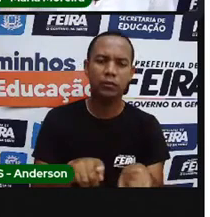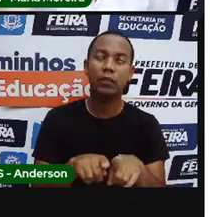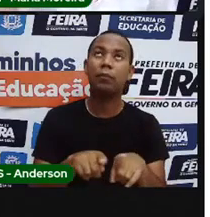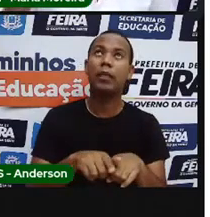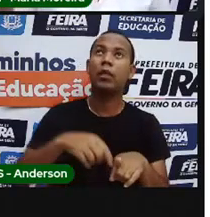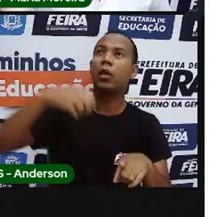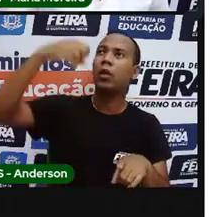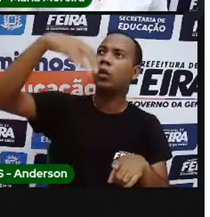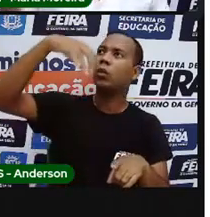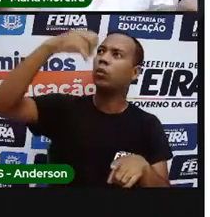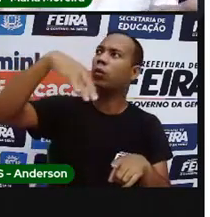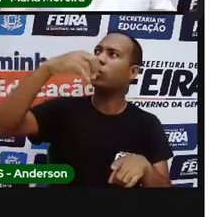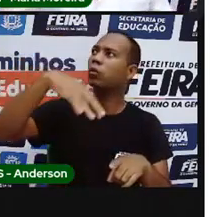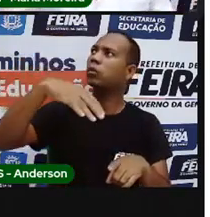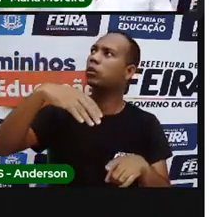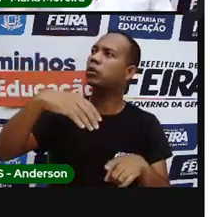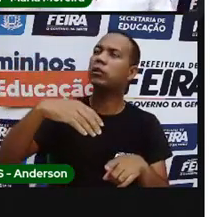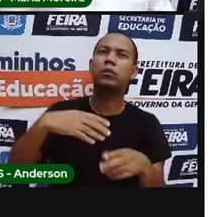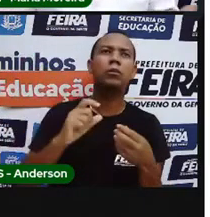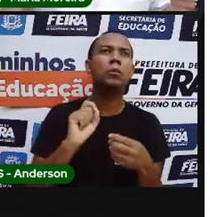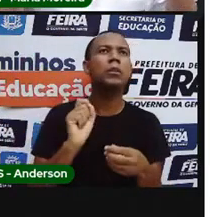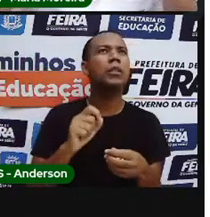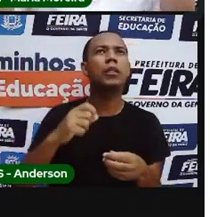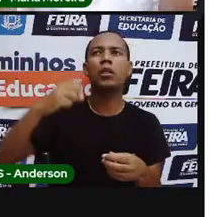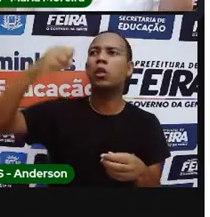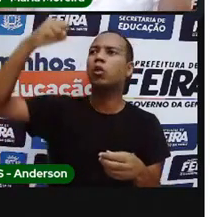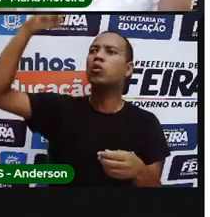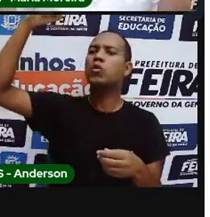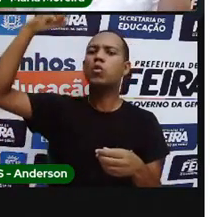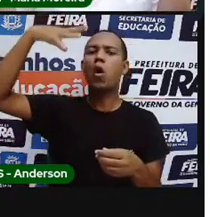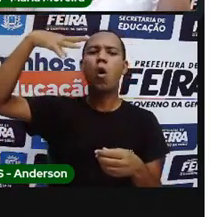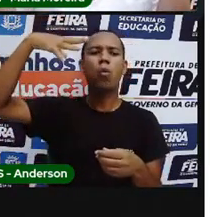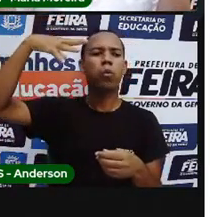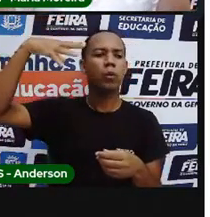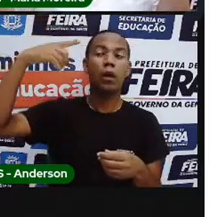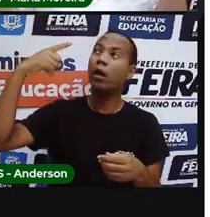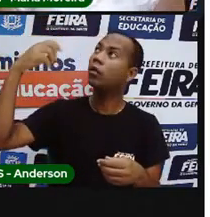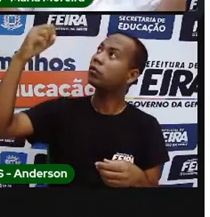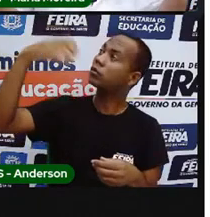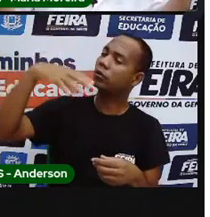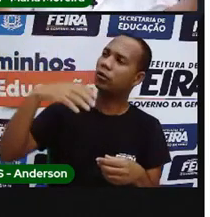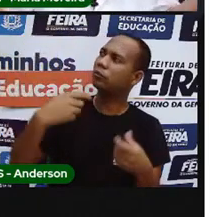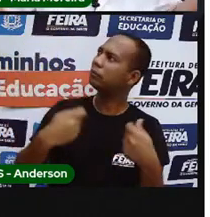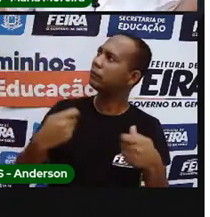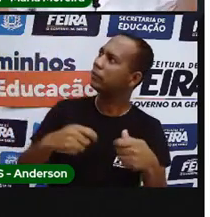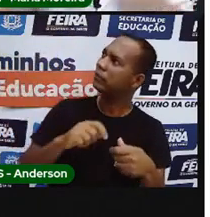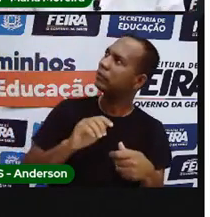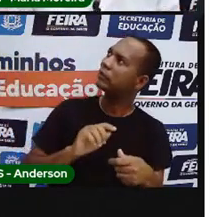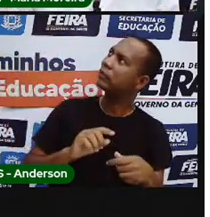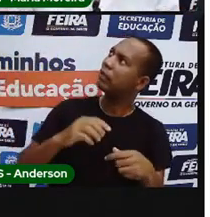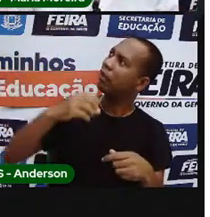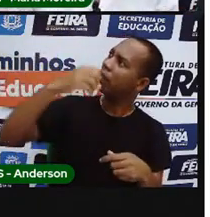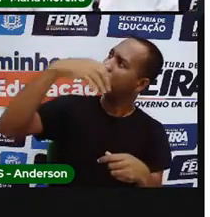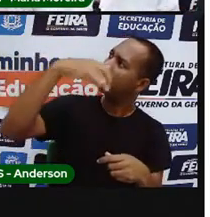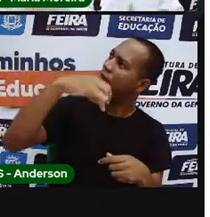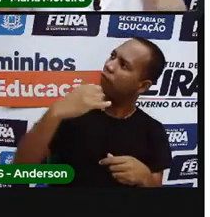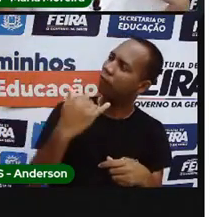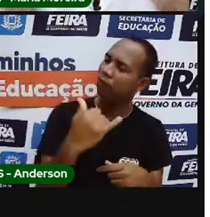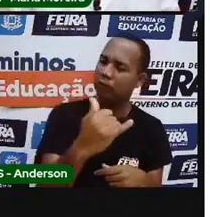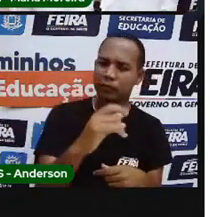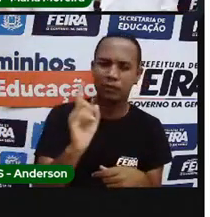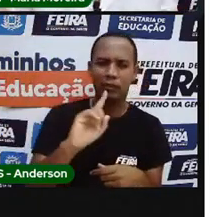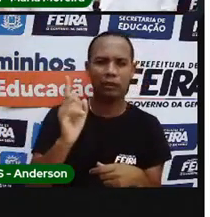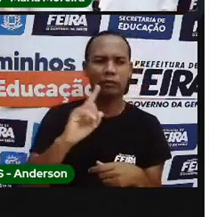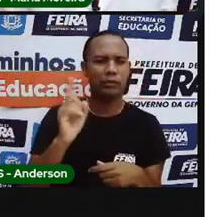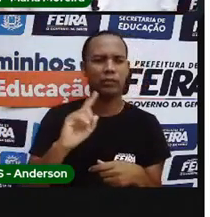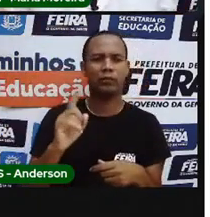de dia, eu posso simplesmente abrir a janela e aproveitar a luz do dia. Eu não preciso ficar com a casa toda fechada para